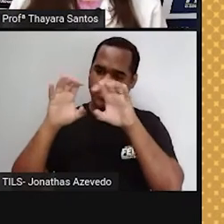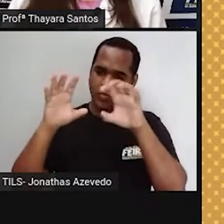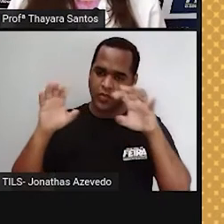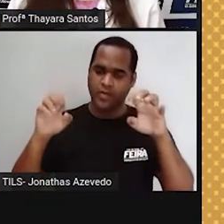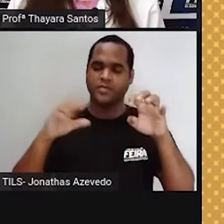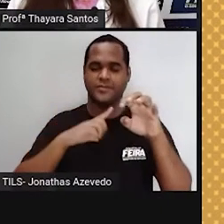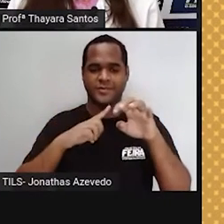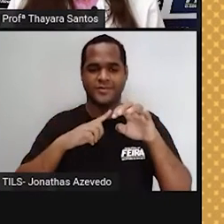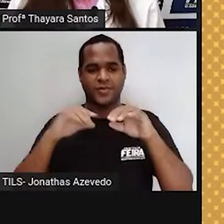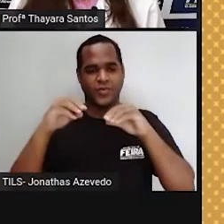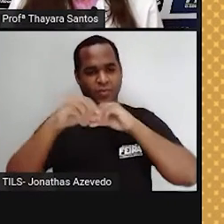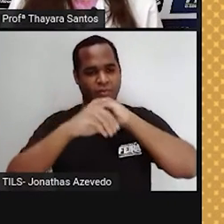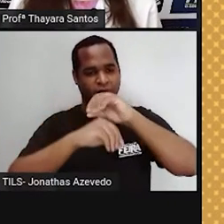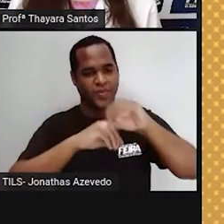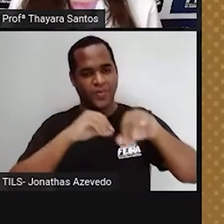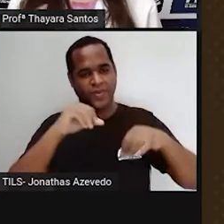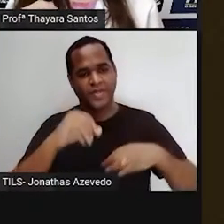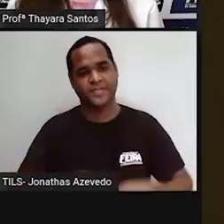poeira cósmica.